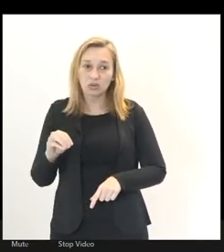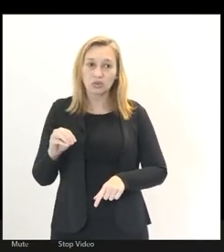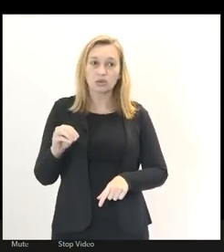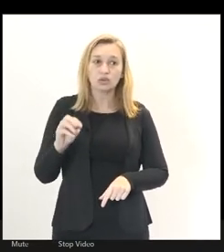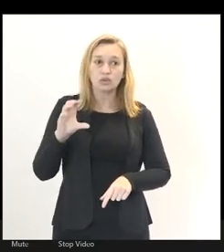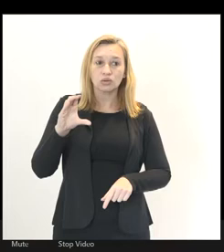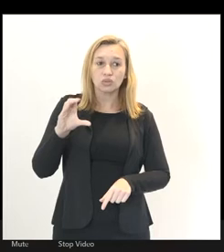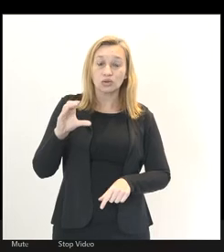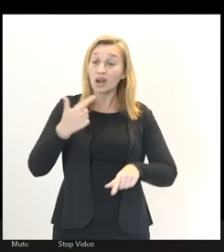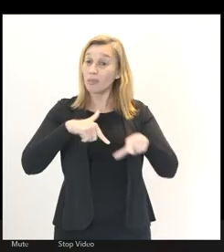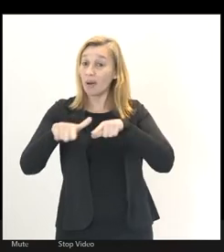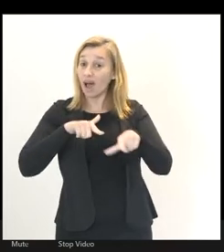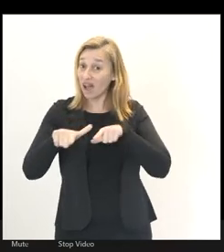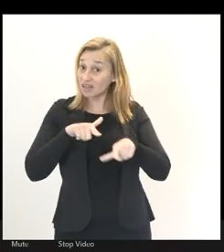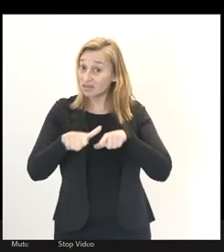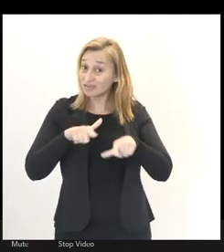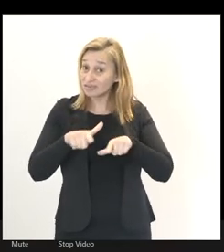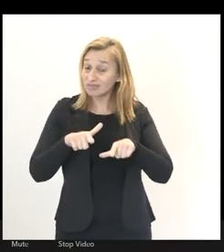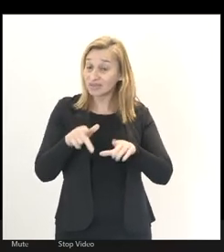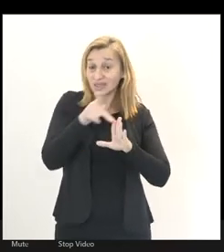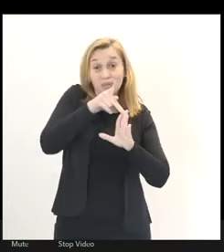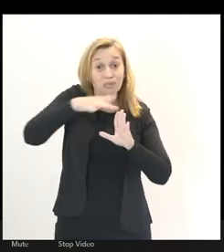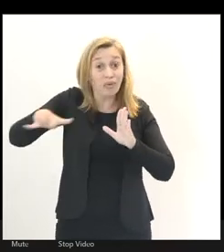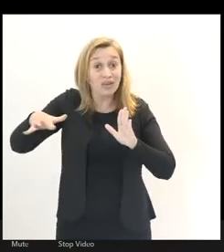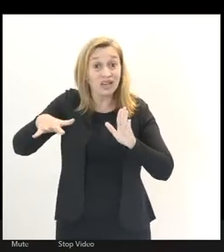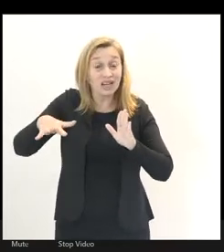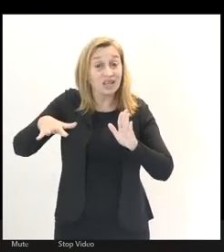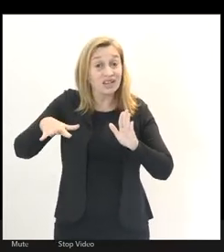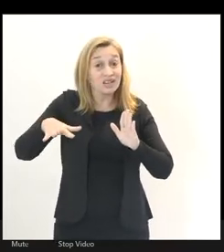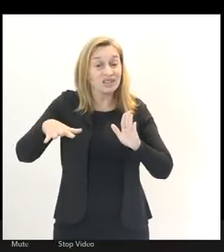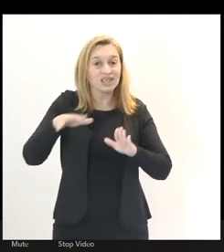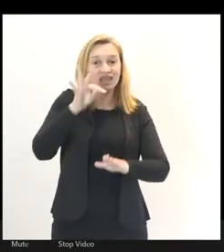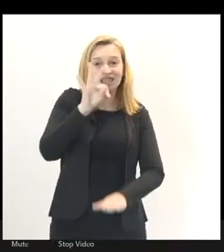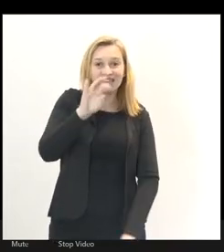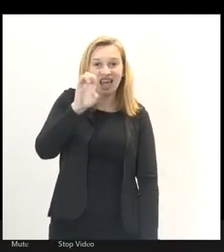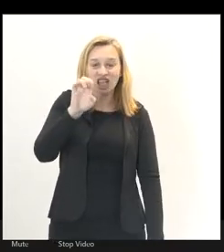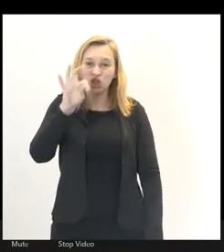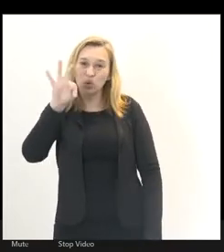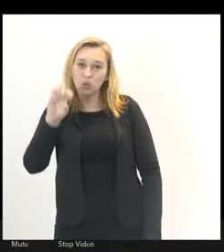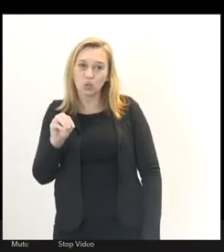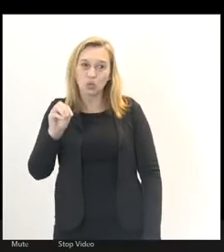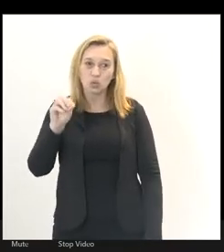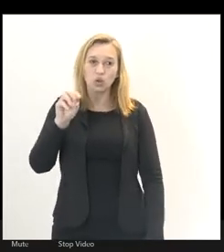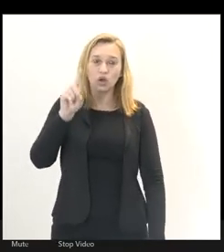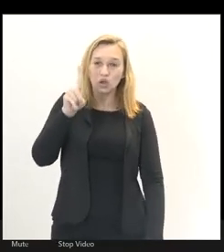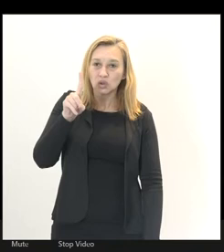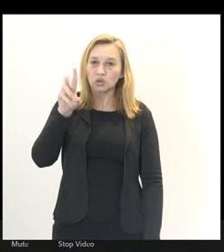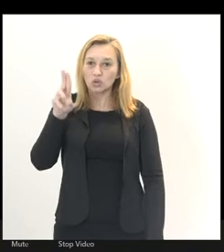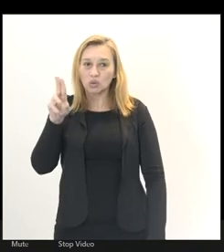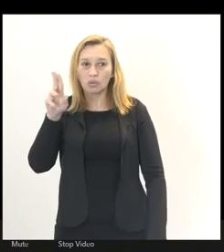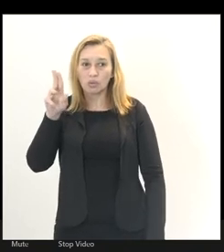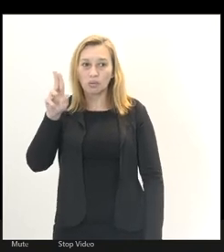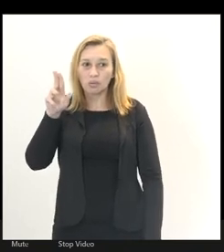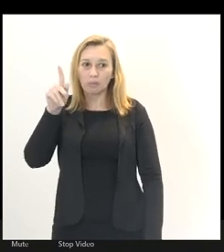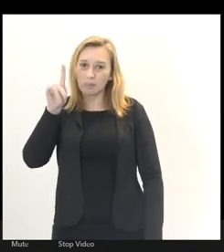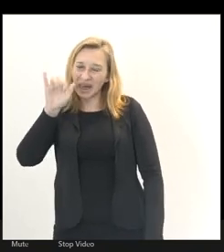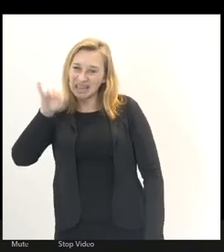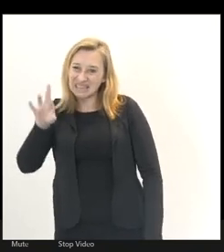que foi apelidada essa portaria como teto duplex. Então, esse governo não é sério.